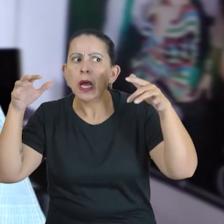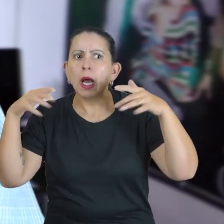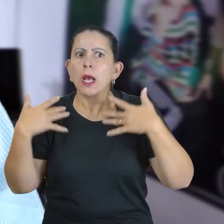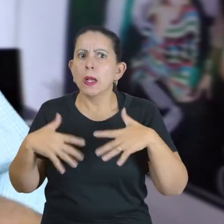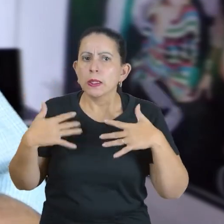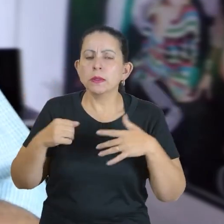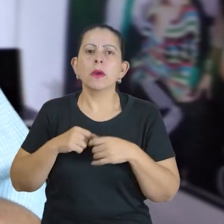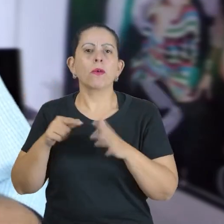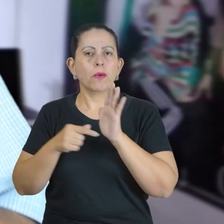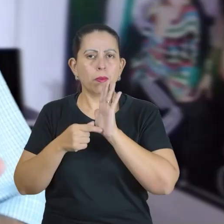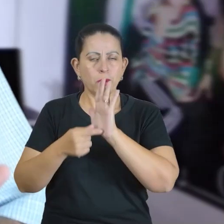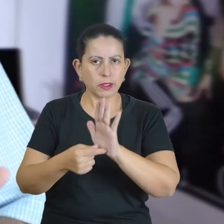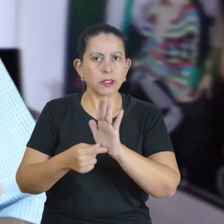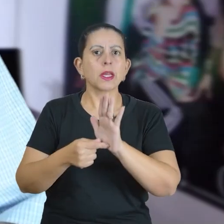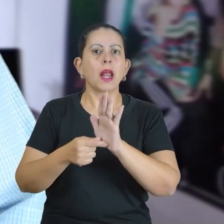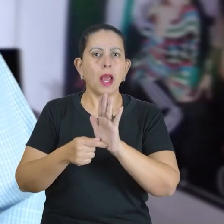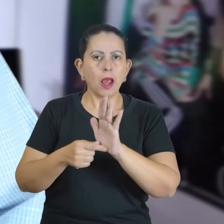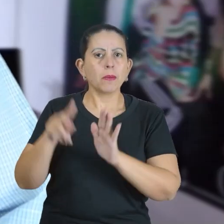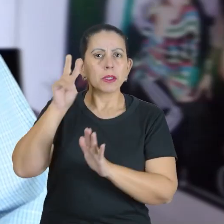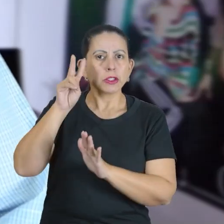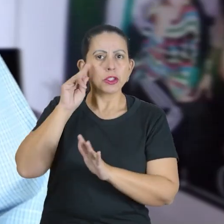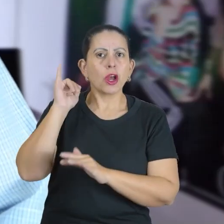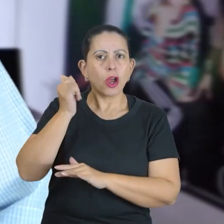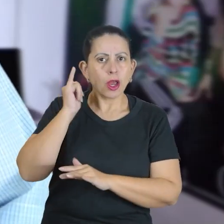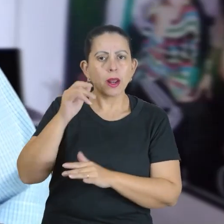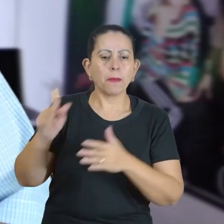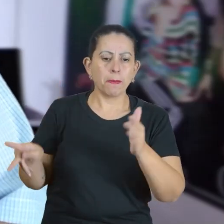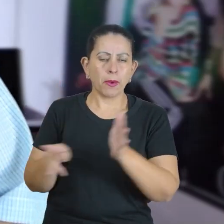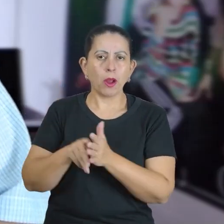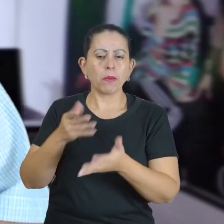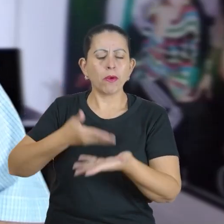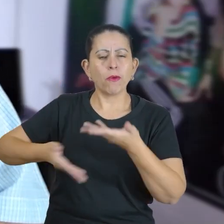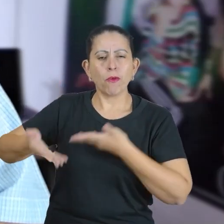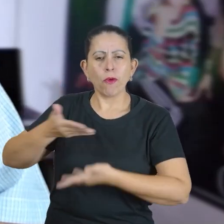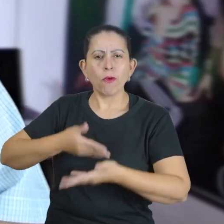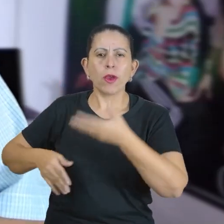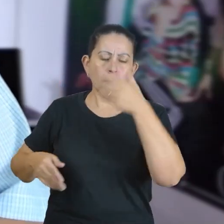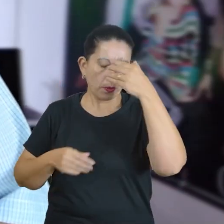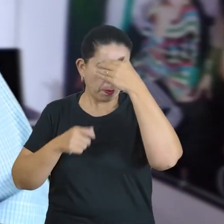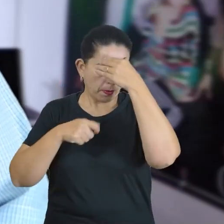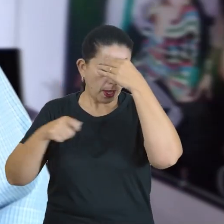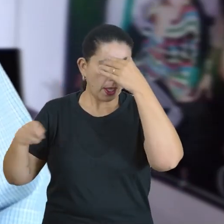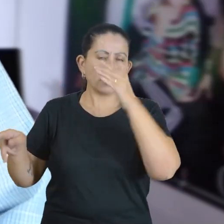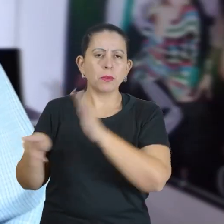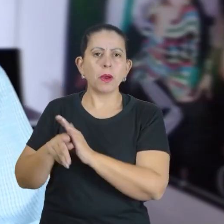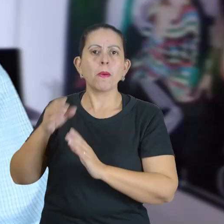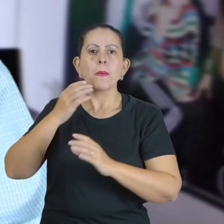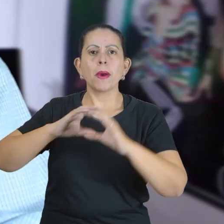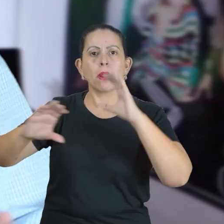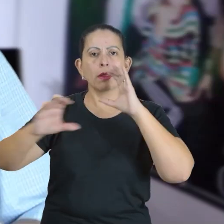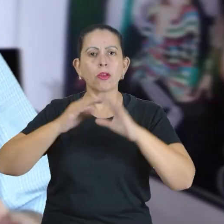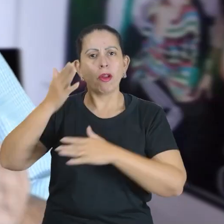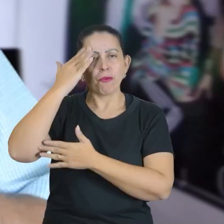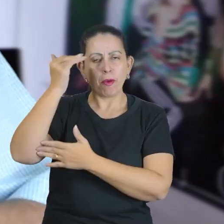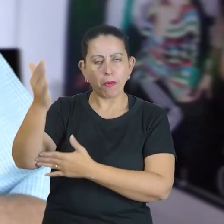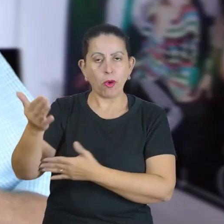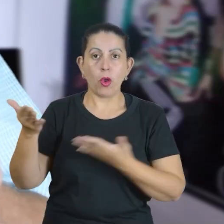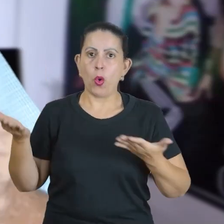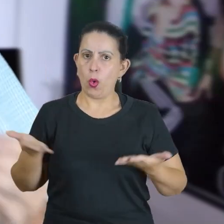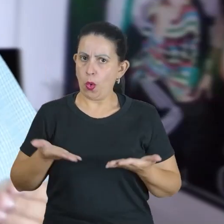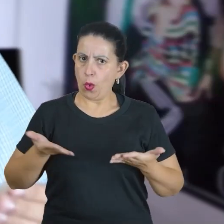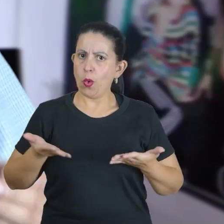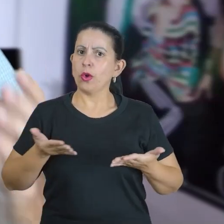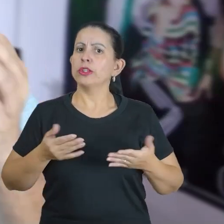emocionante envolvendo um médium e o espírito de uma cantora famosa. E hoje temos um convidado